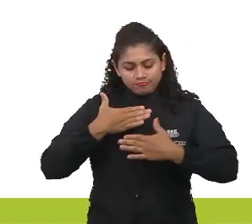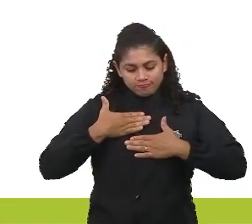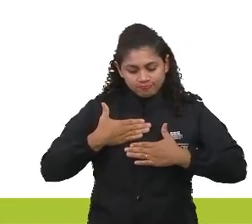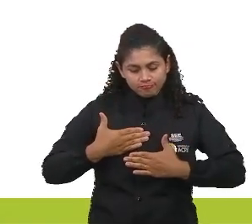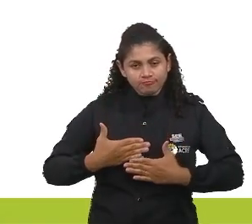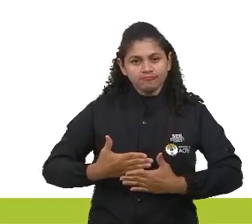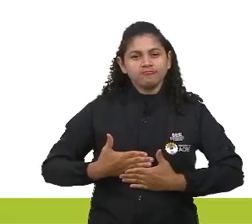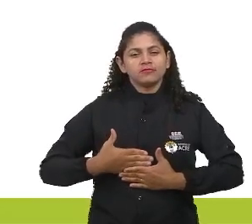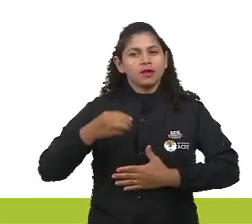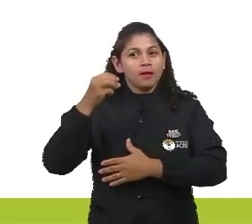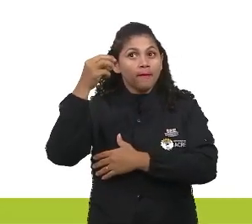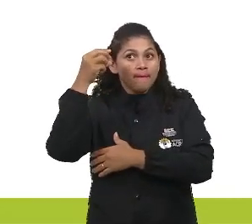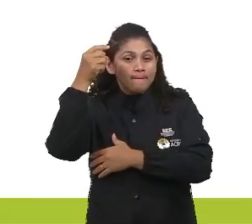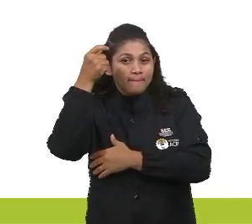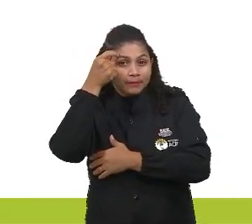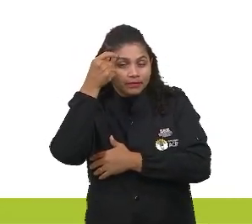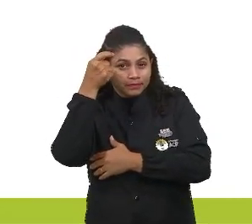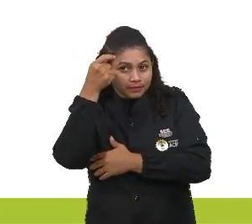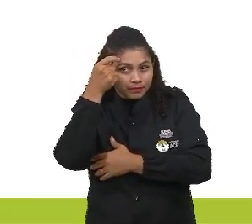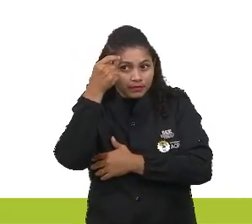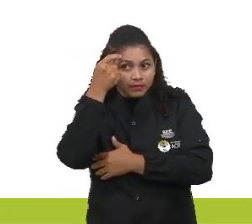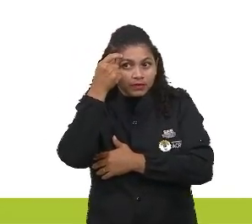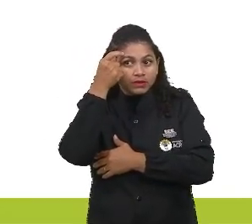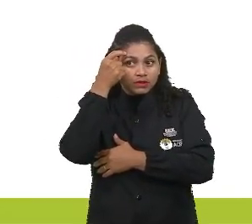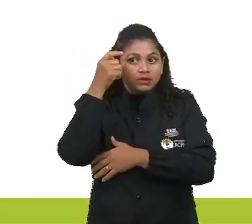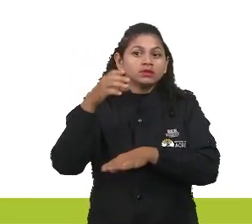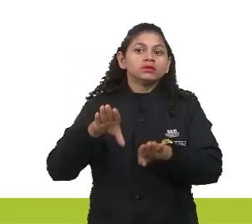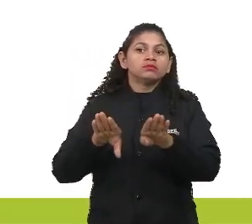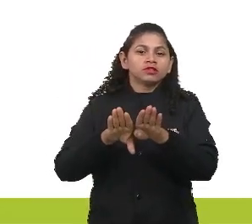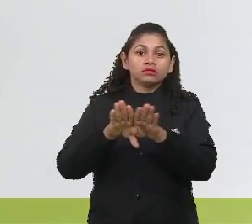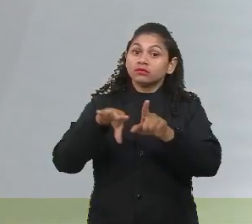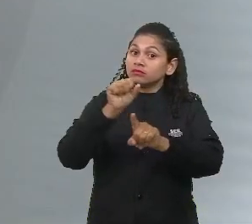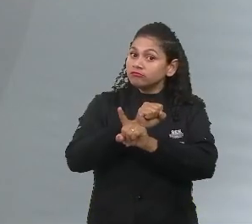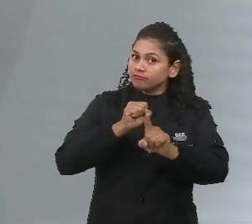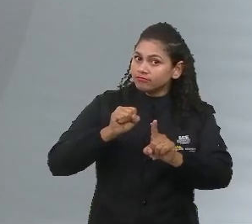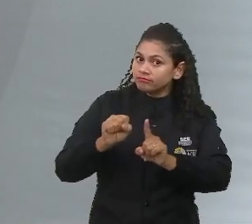e não apenas a ausência de doença. Então, volta aqui para mim.